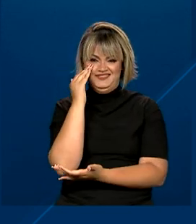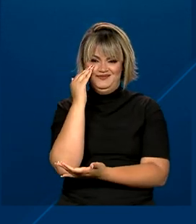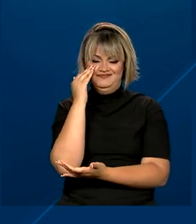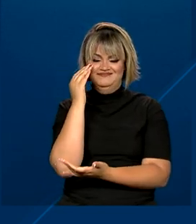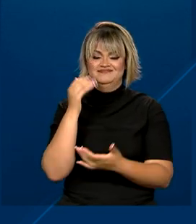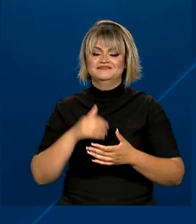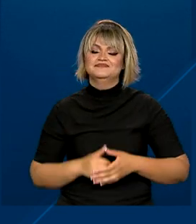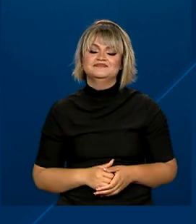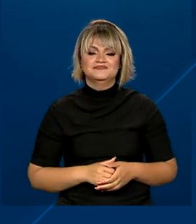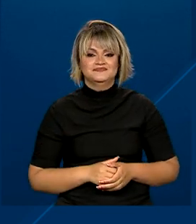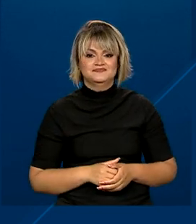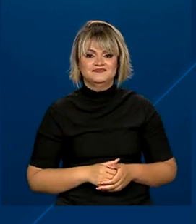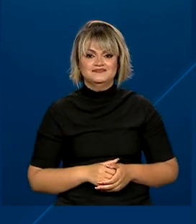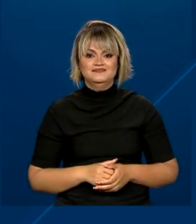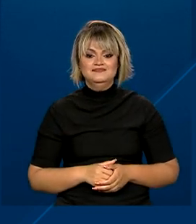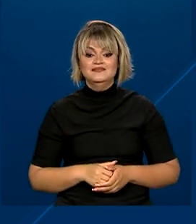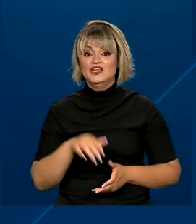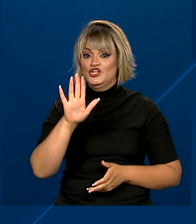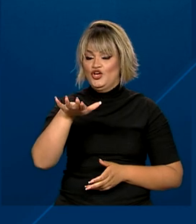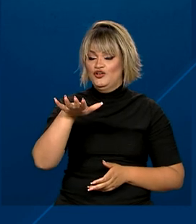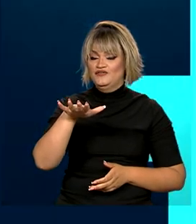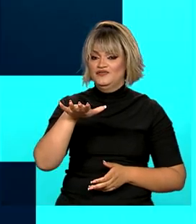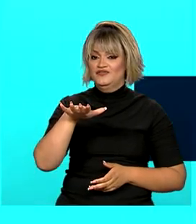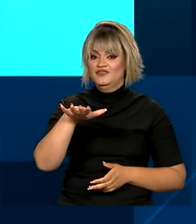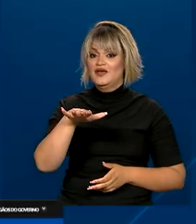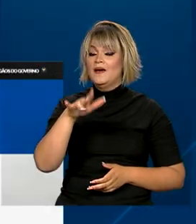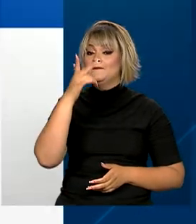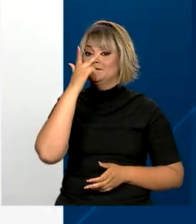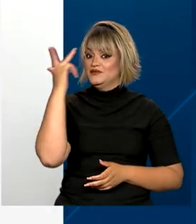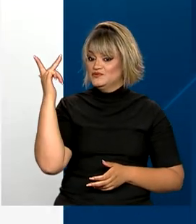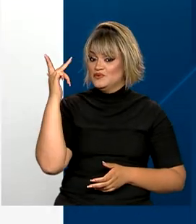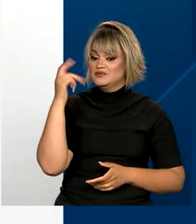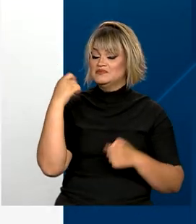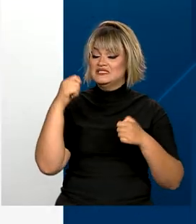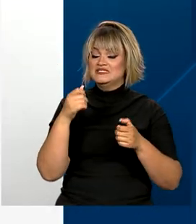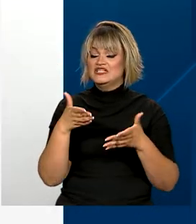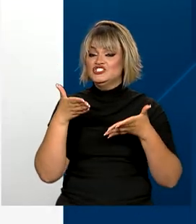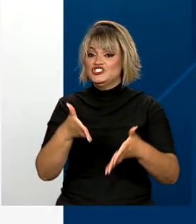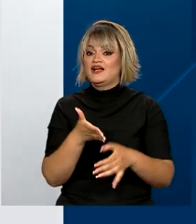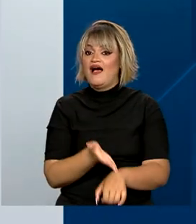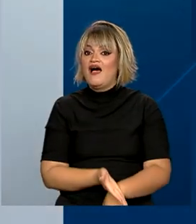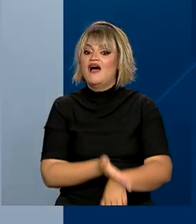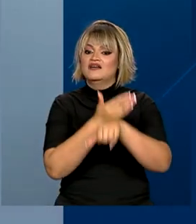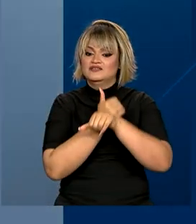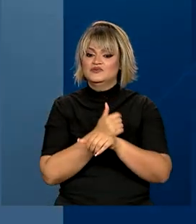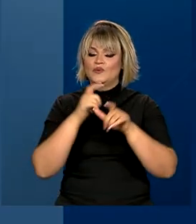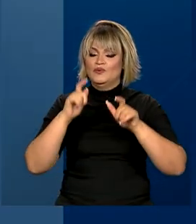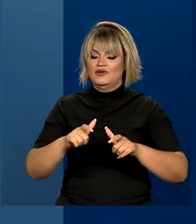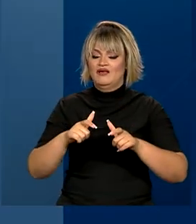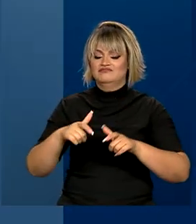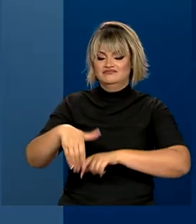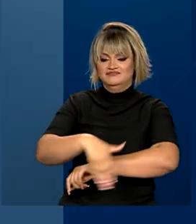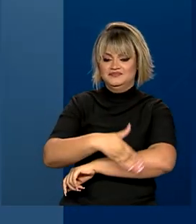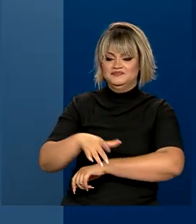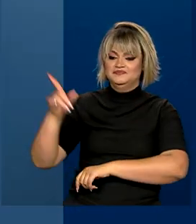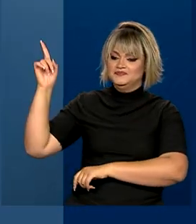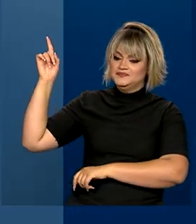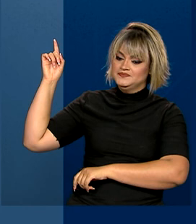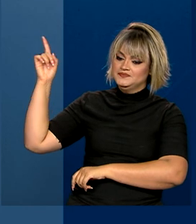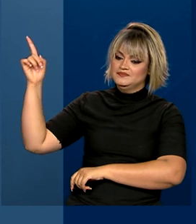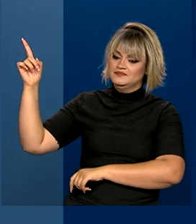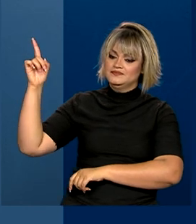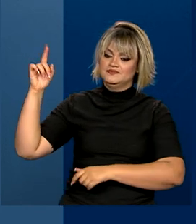aplicativo oficial. E vale lembrar, os participantes devem checar com antecedência o local da prova no site enem